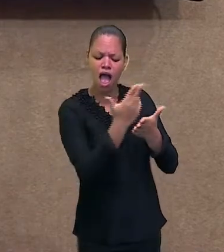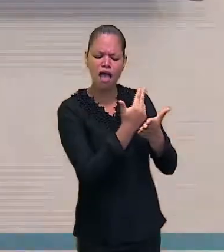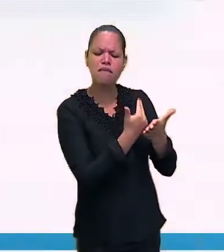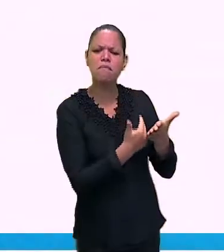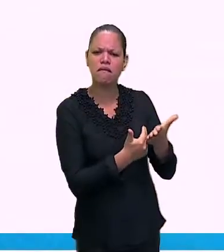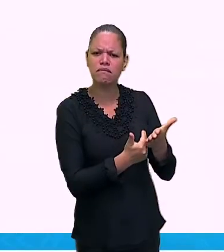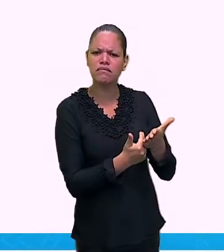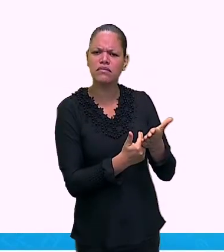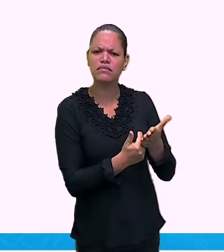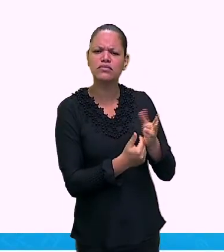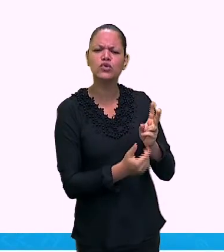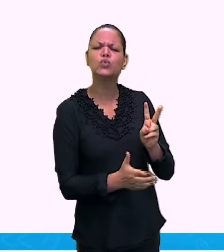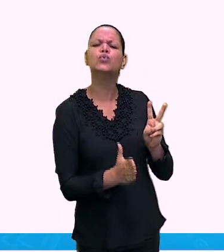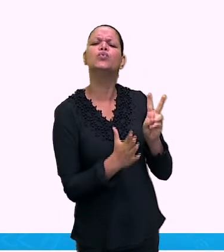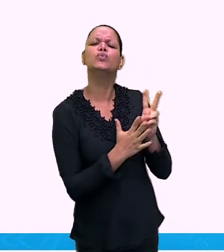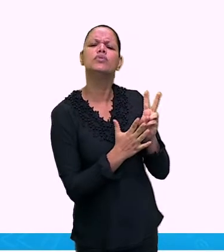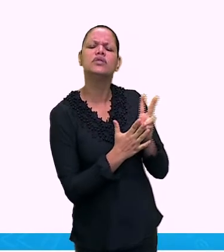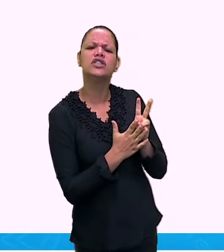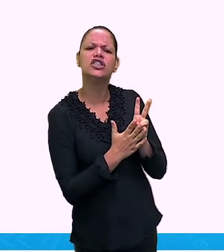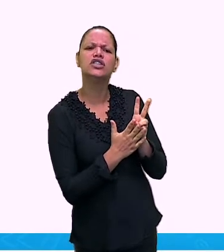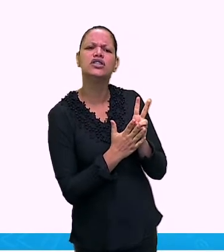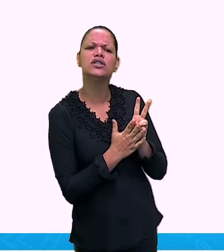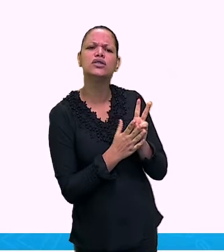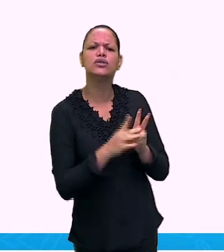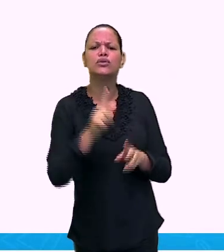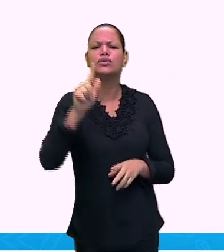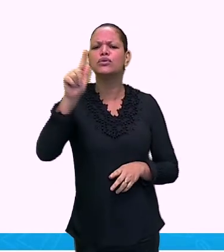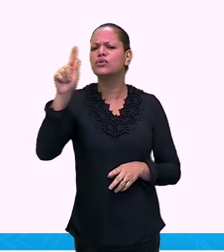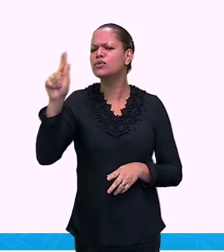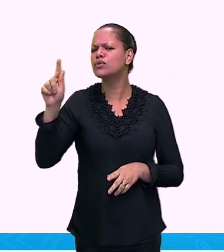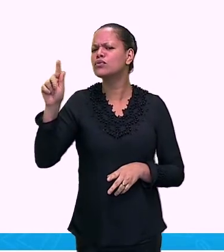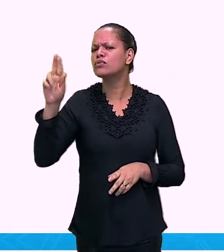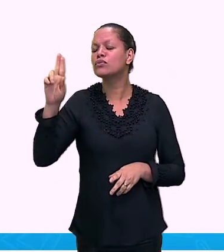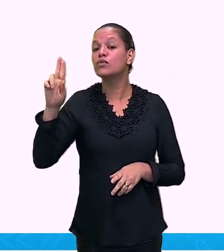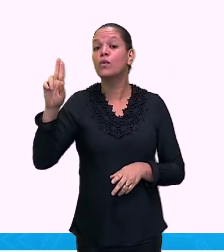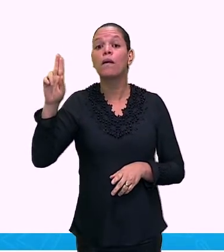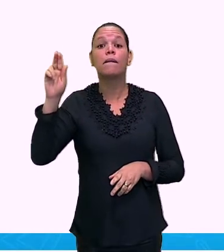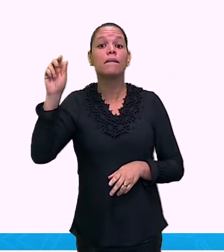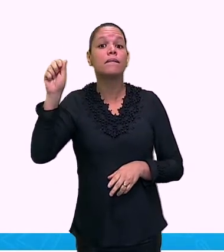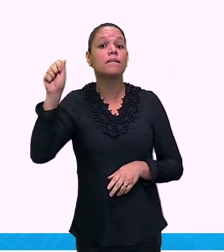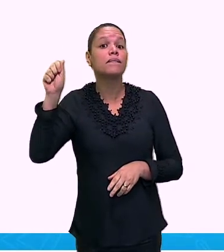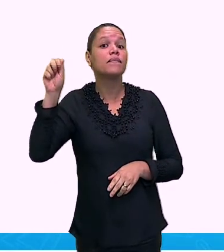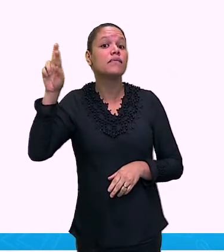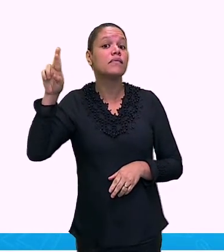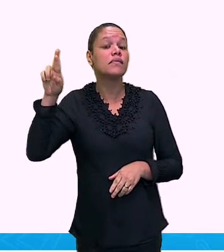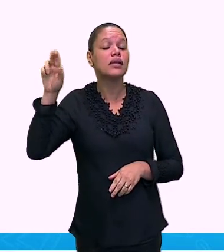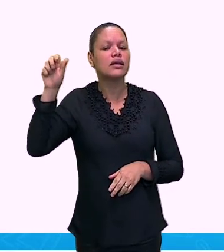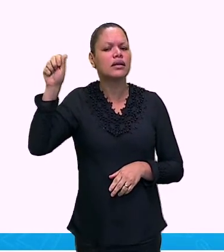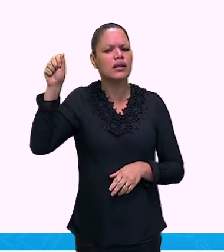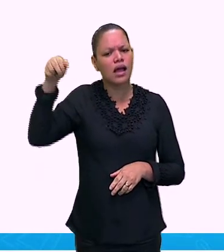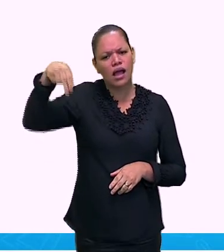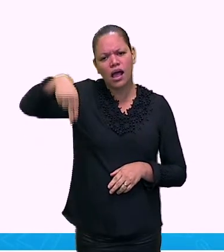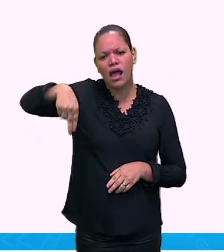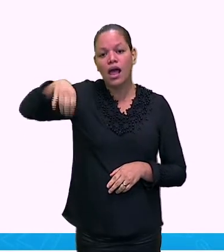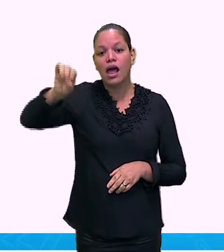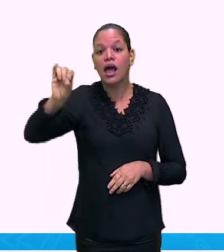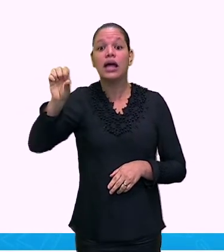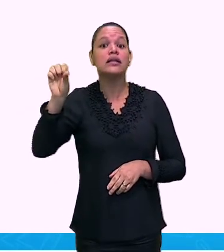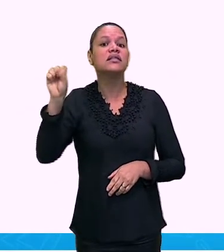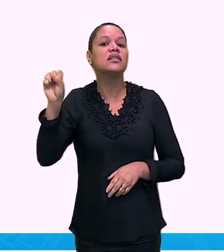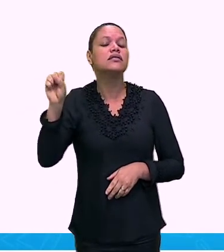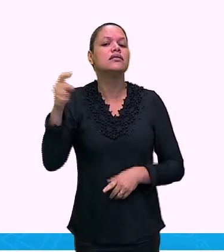índios guaranis. Porque os índios guaranis, eles são em maior quantidade dentro do